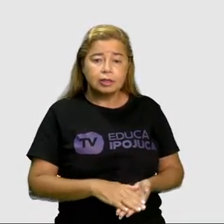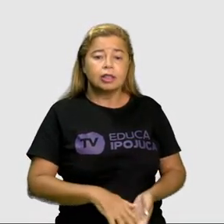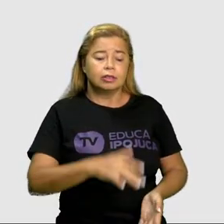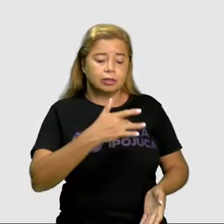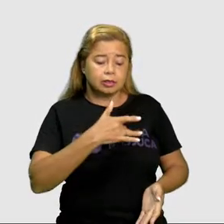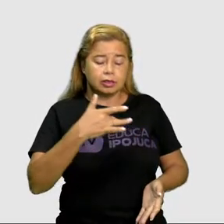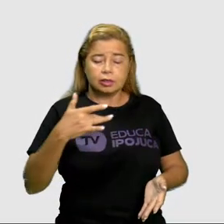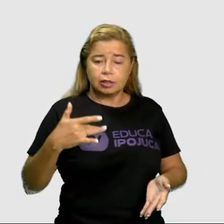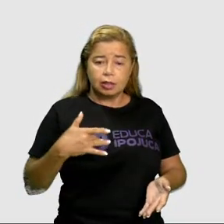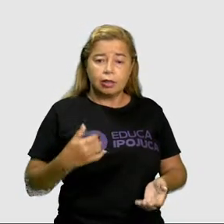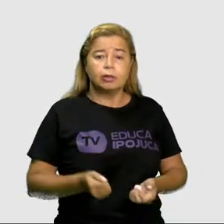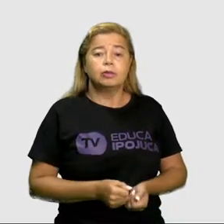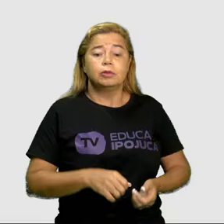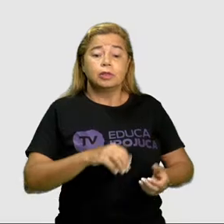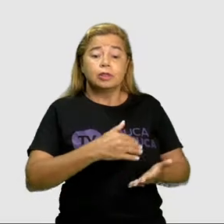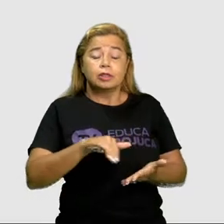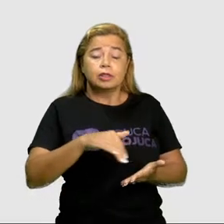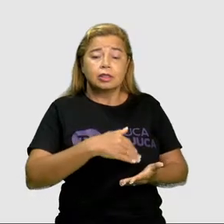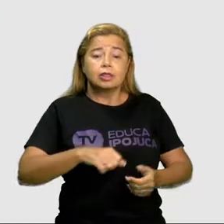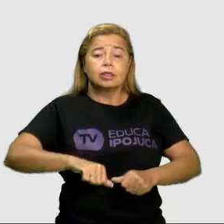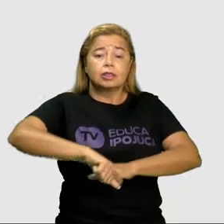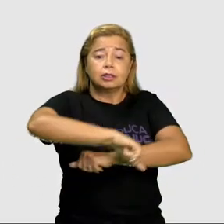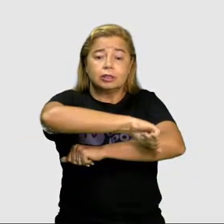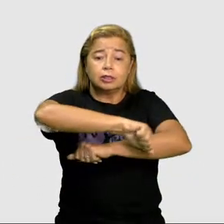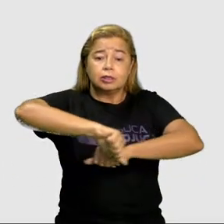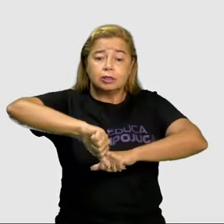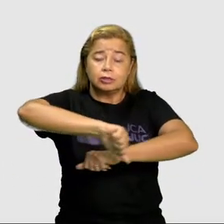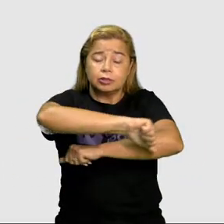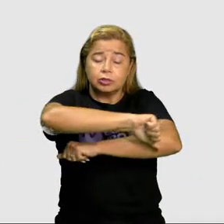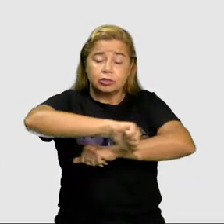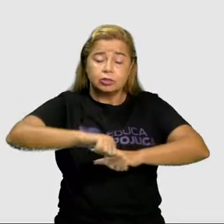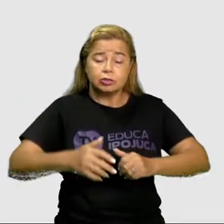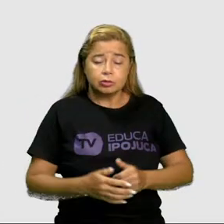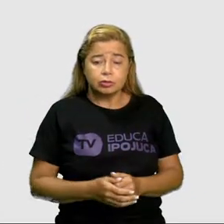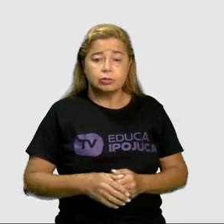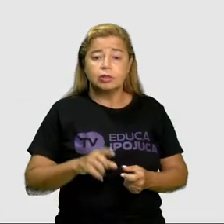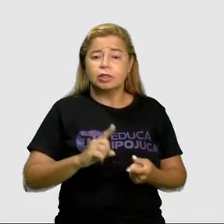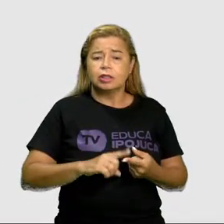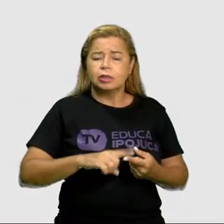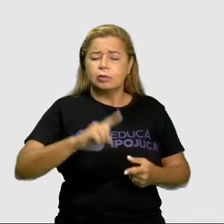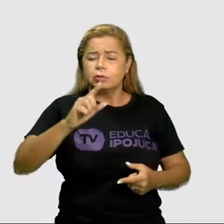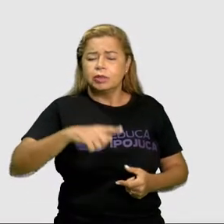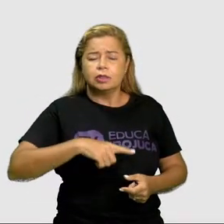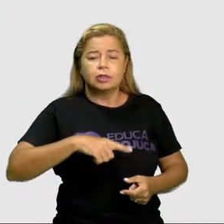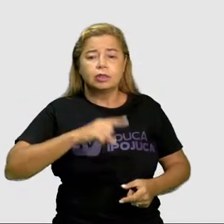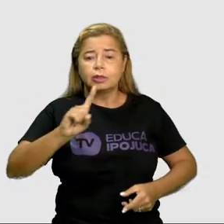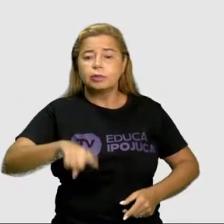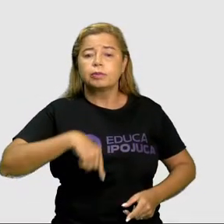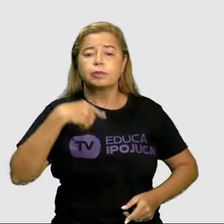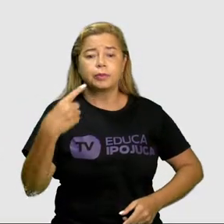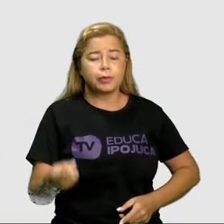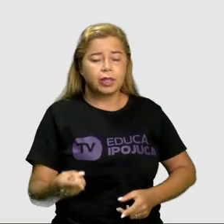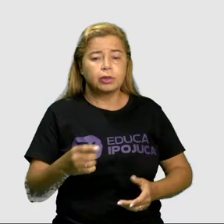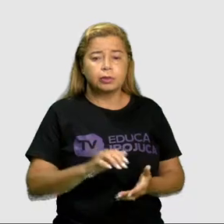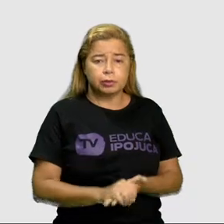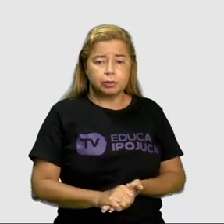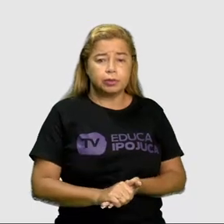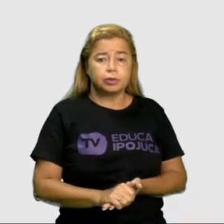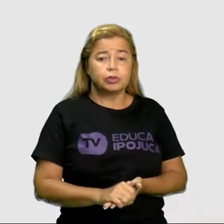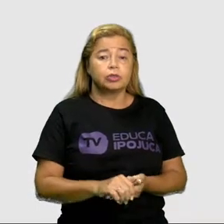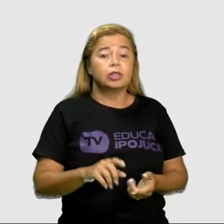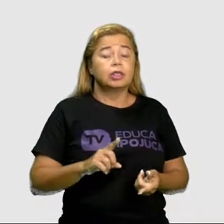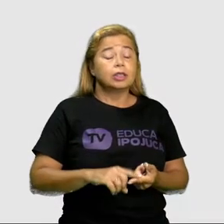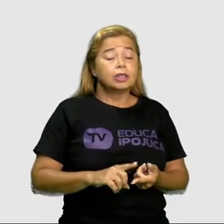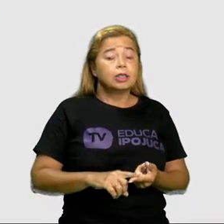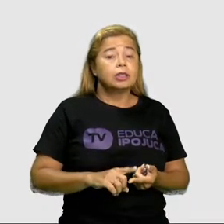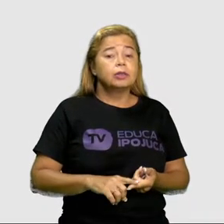infraestrutura, e outros também que a gente sabe que tem. O nome também pode ser, se referir ao prédio, onde fica o governo